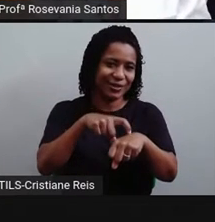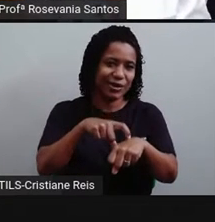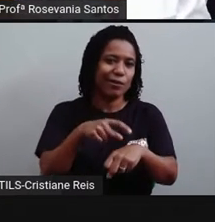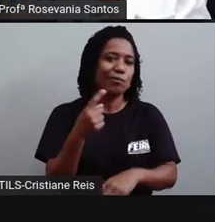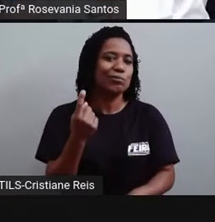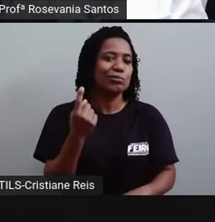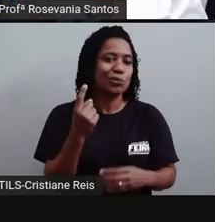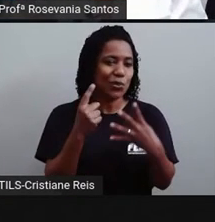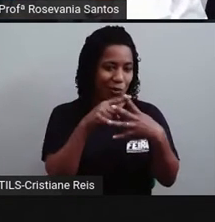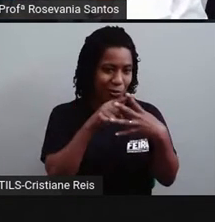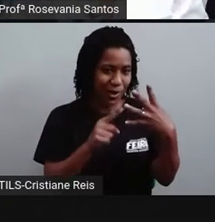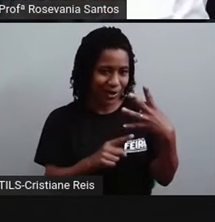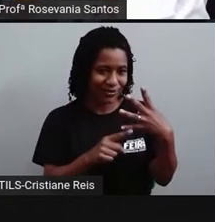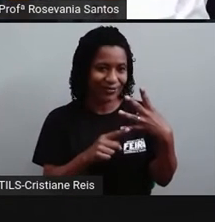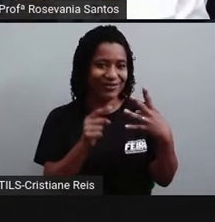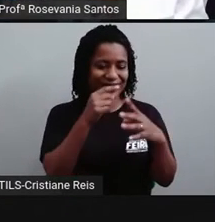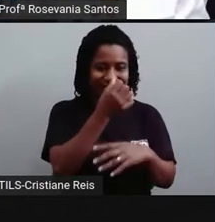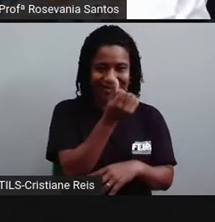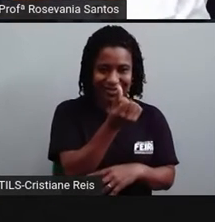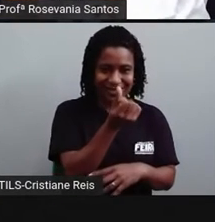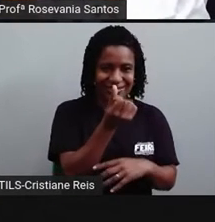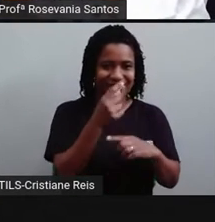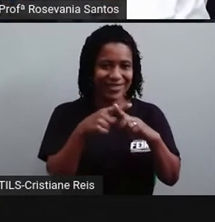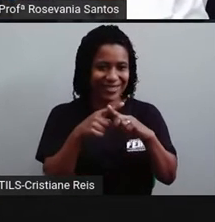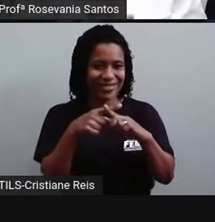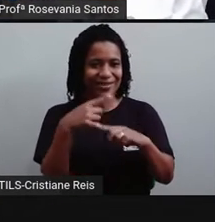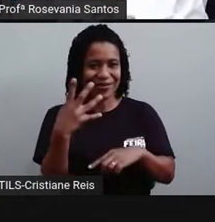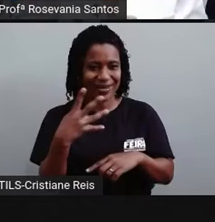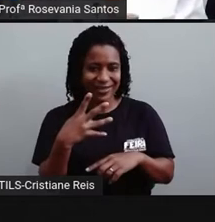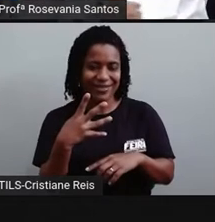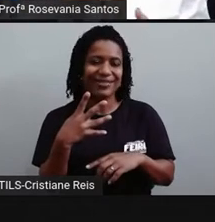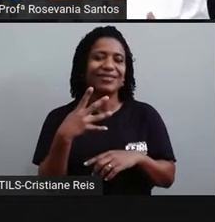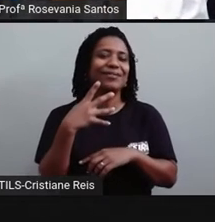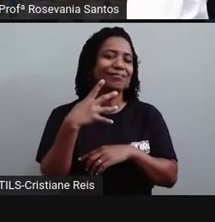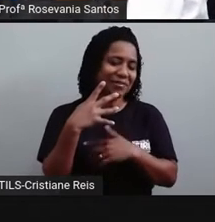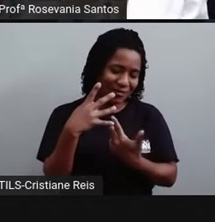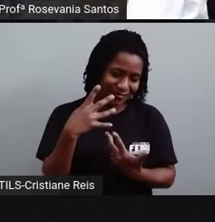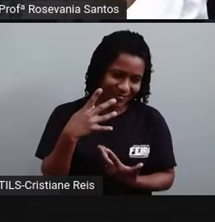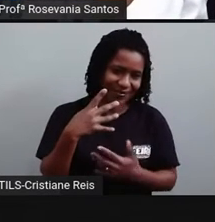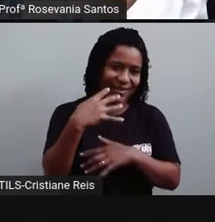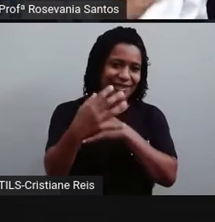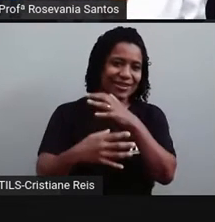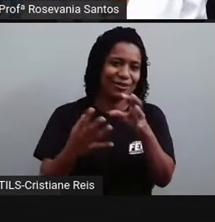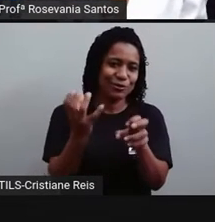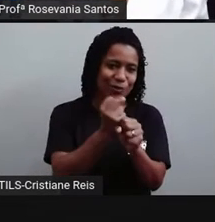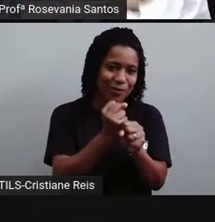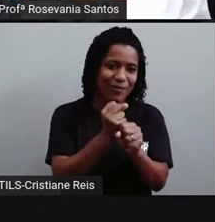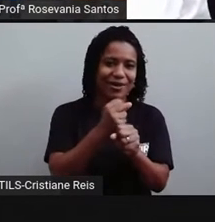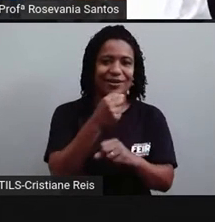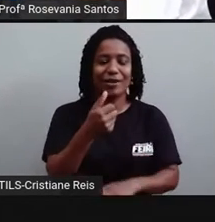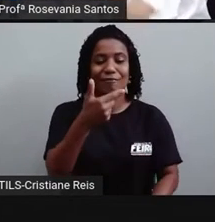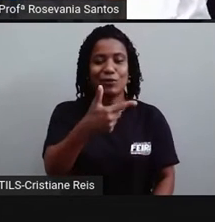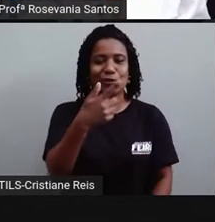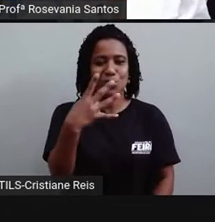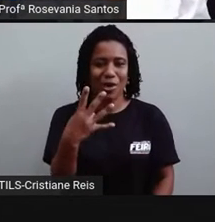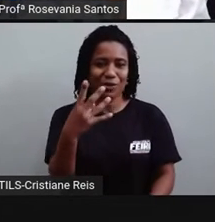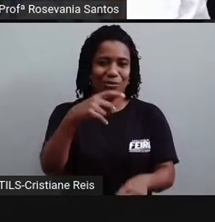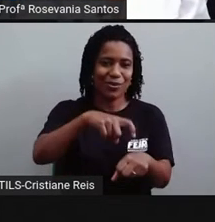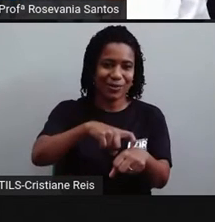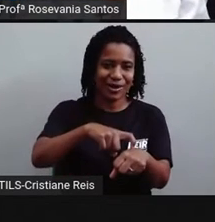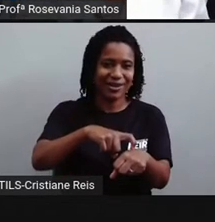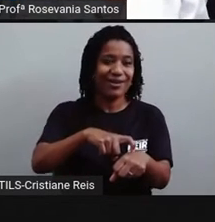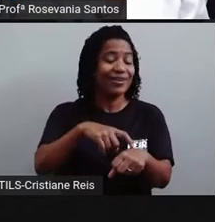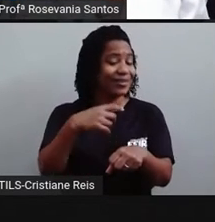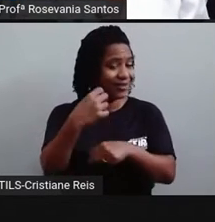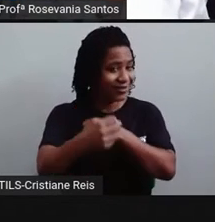multiplicadas por 4 anos. Aí por isso que no quarto ano, a gente tem o ano bissexto. E nós acrescentamos o